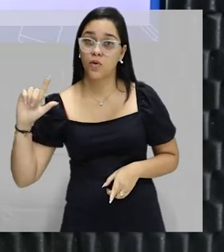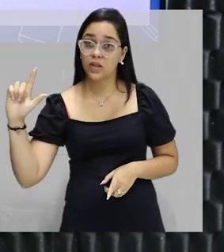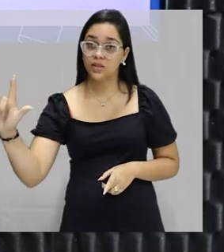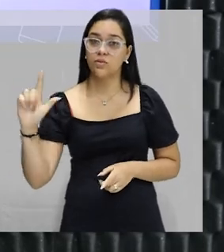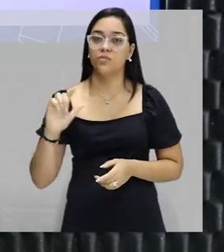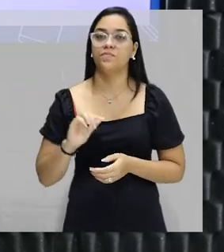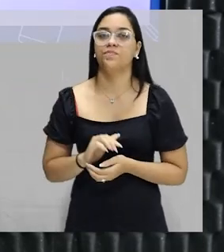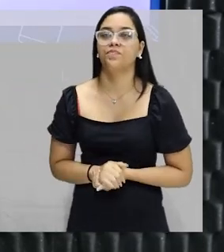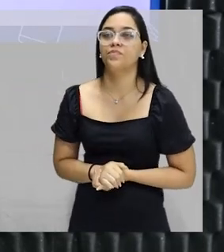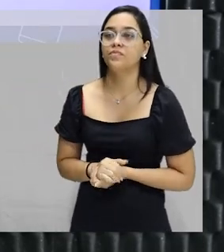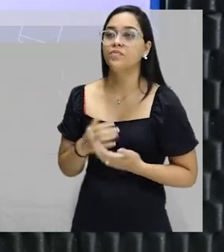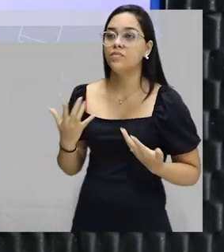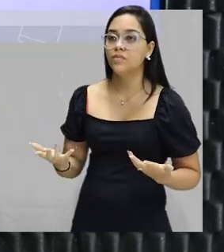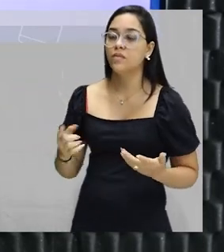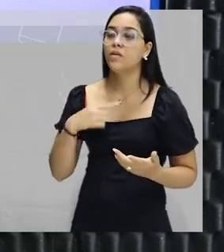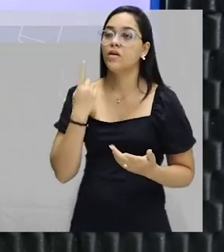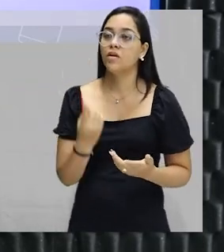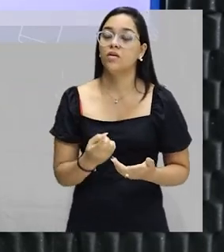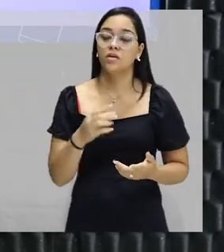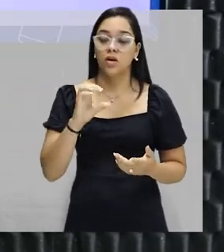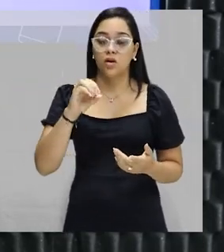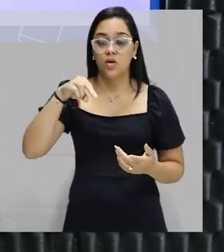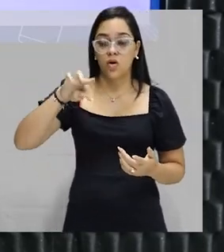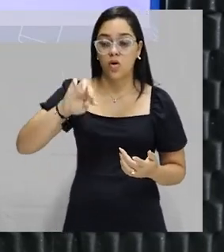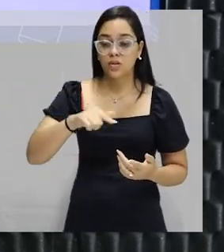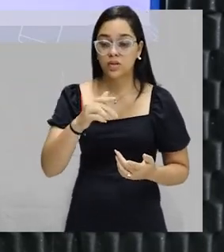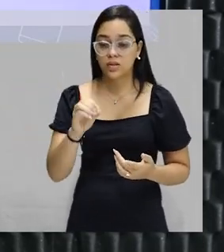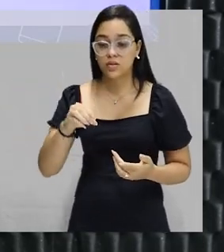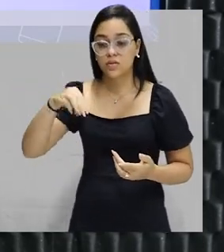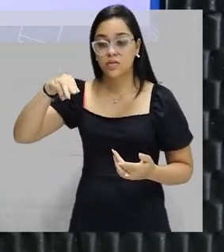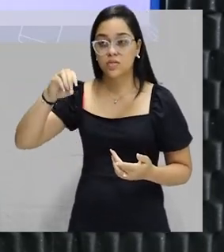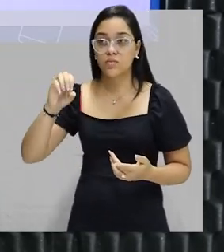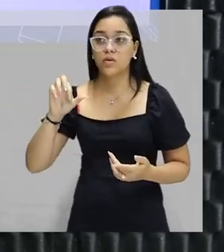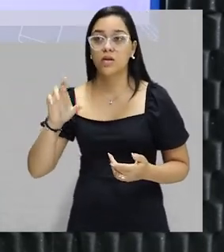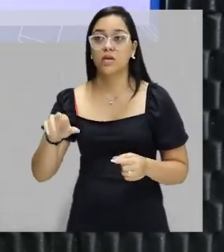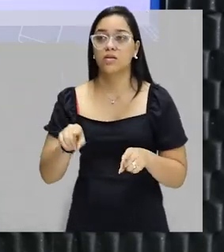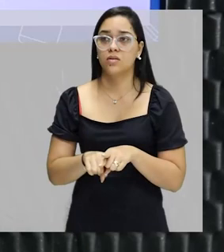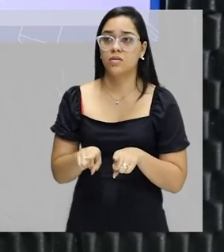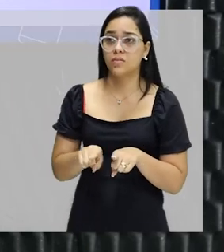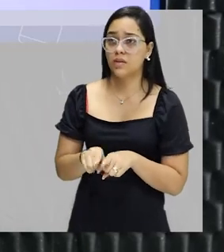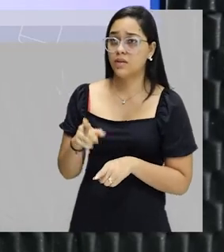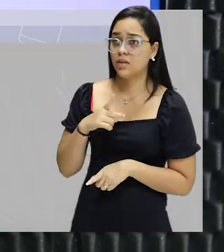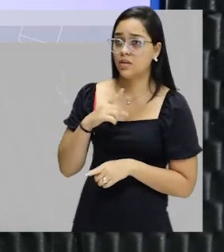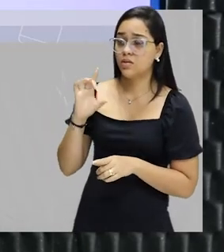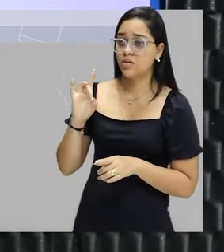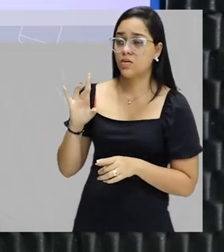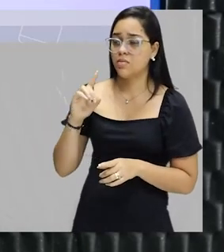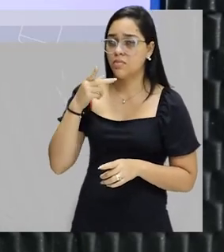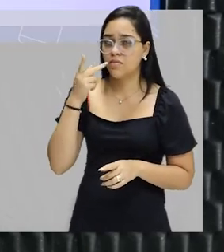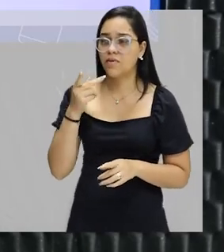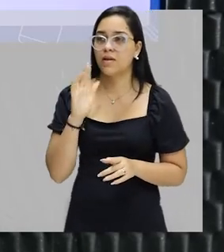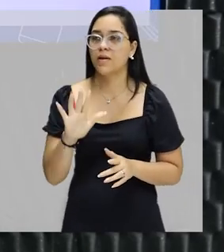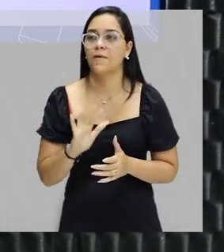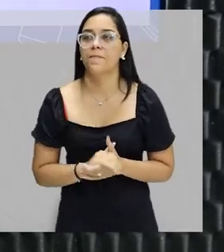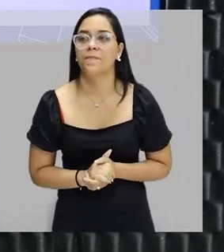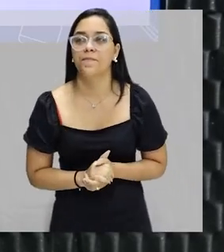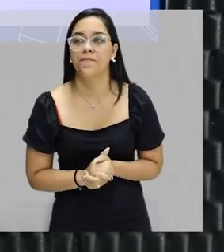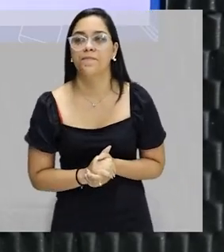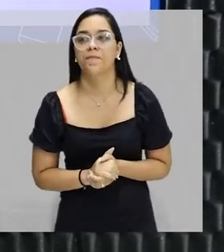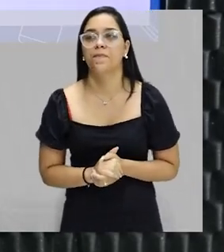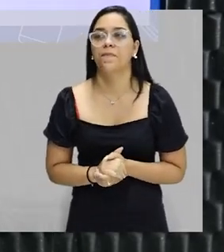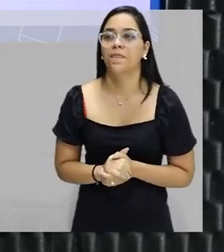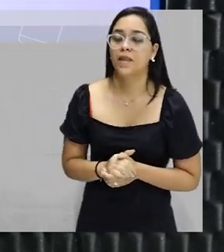por litro. Então, essa é a nossa concentração molar. Um caso a parte, só um parêntese, essa